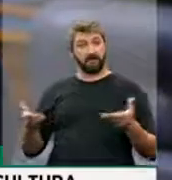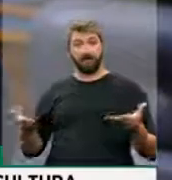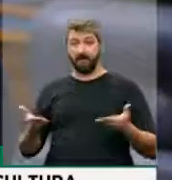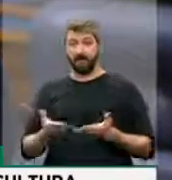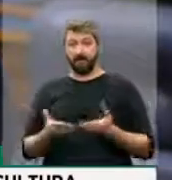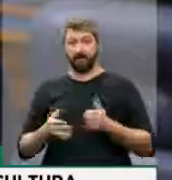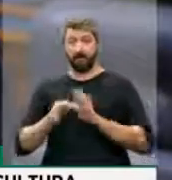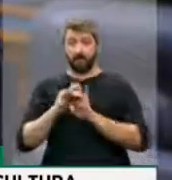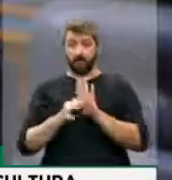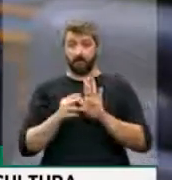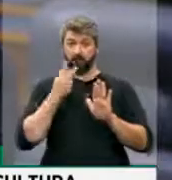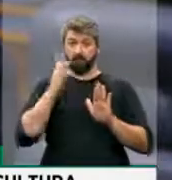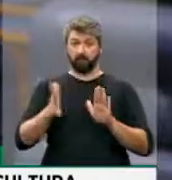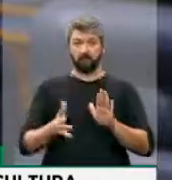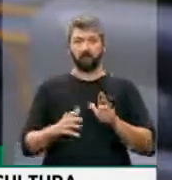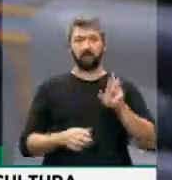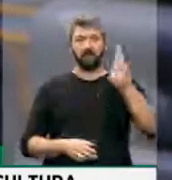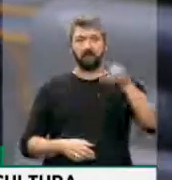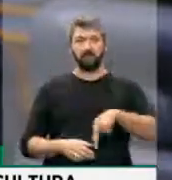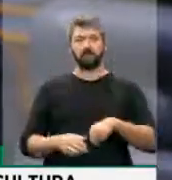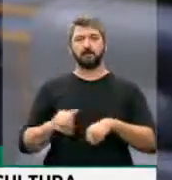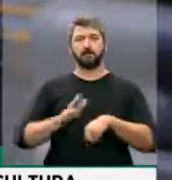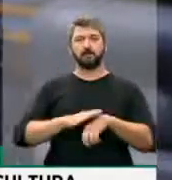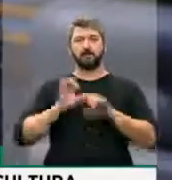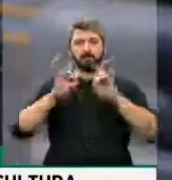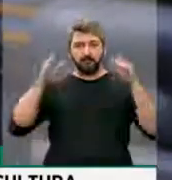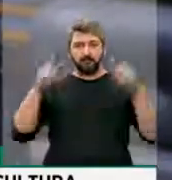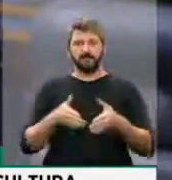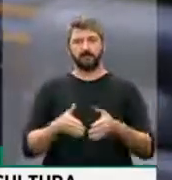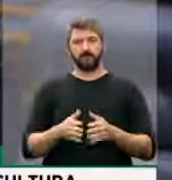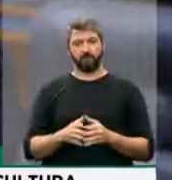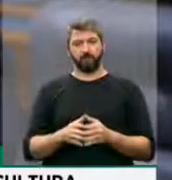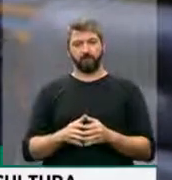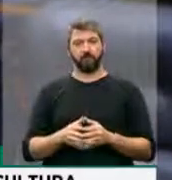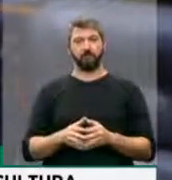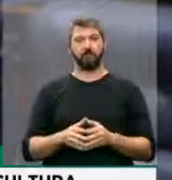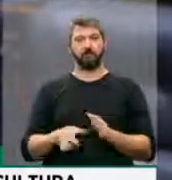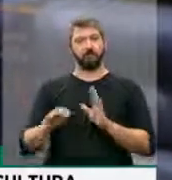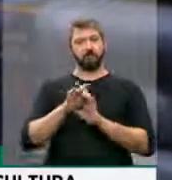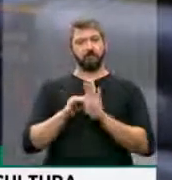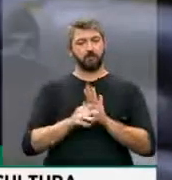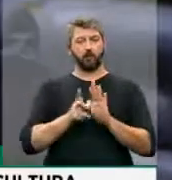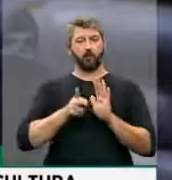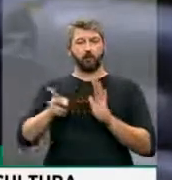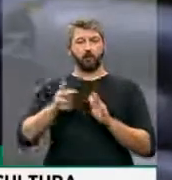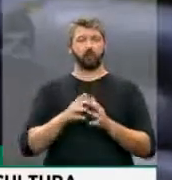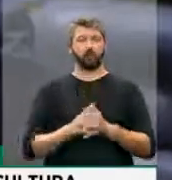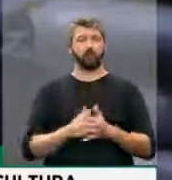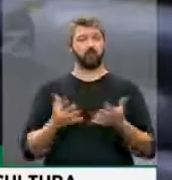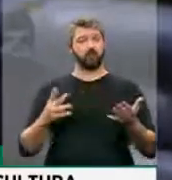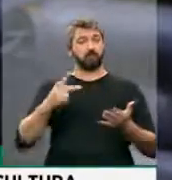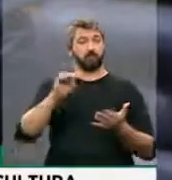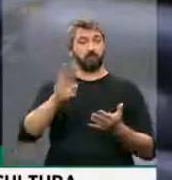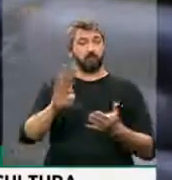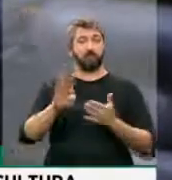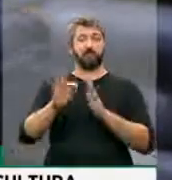e o texto traz isso, resultados específicos para que a gente mantenha o texto do relator. Portanto, PTB orienta não.